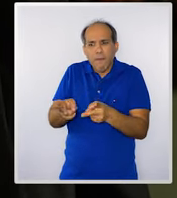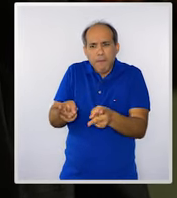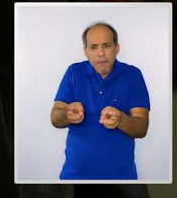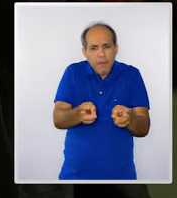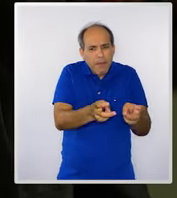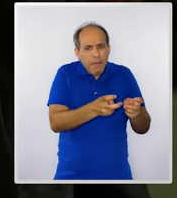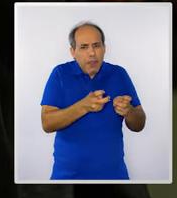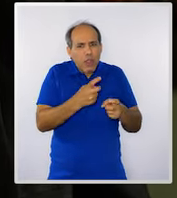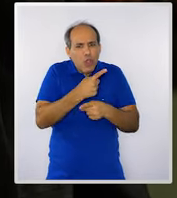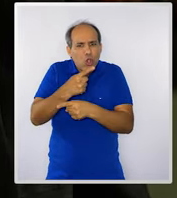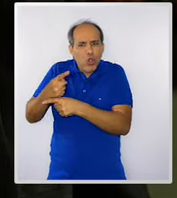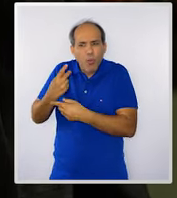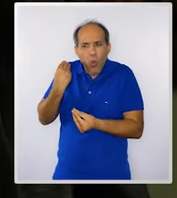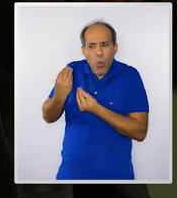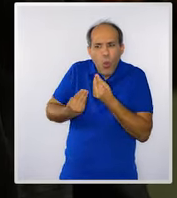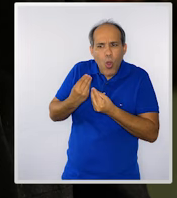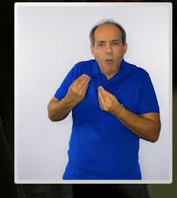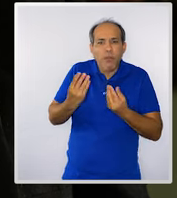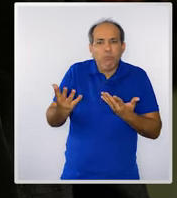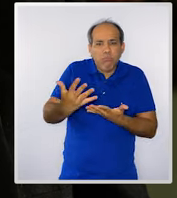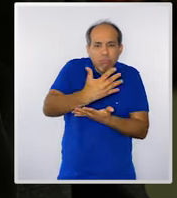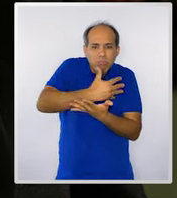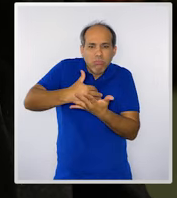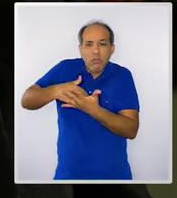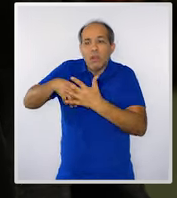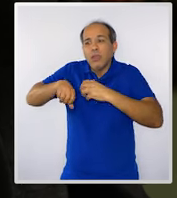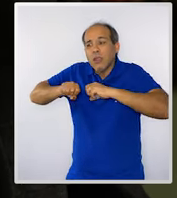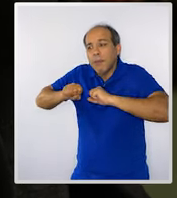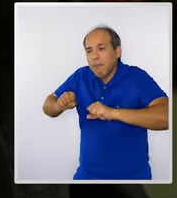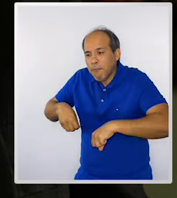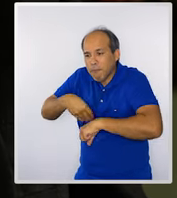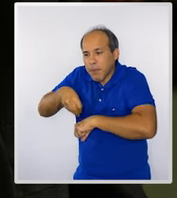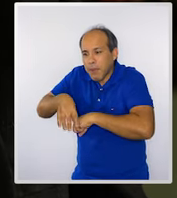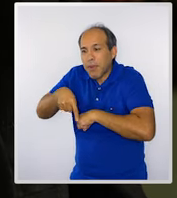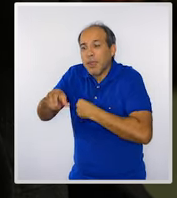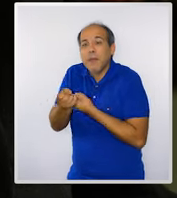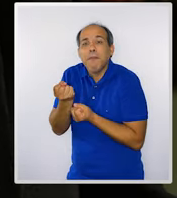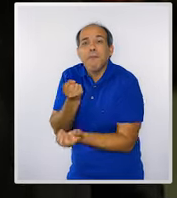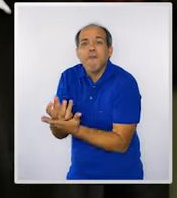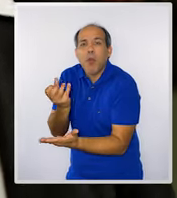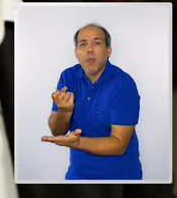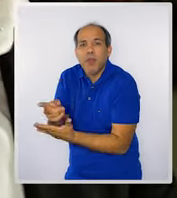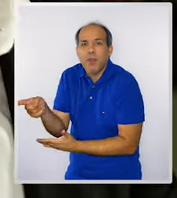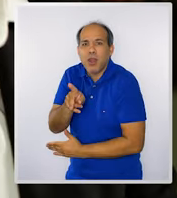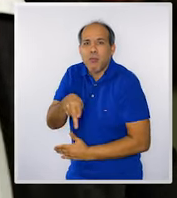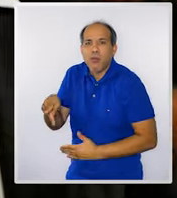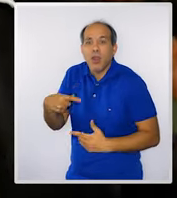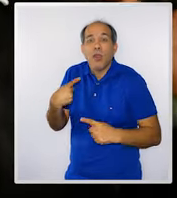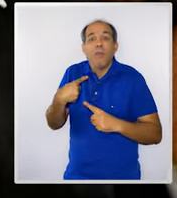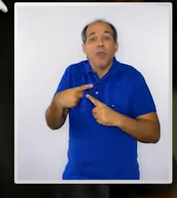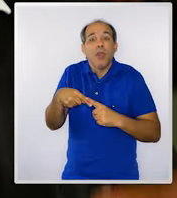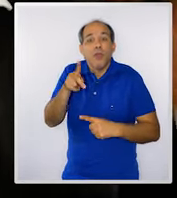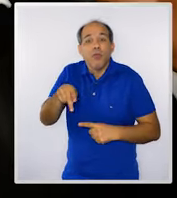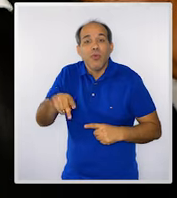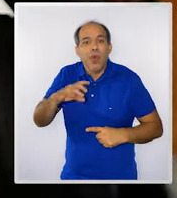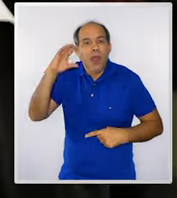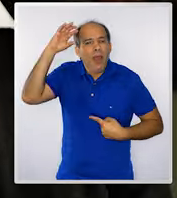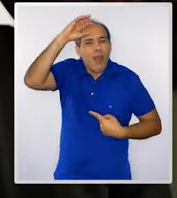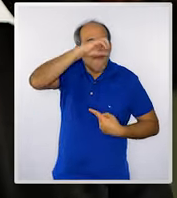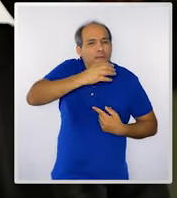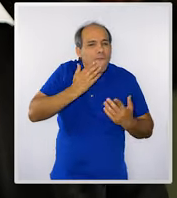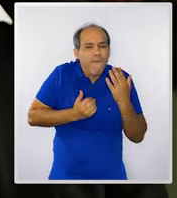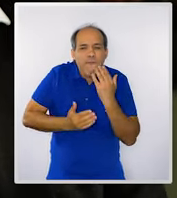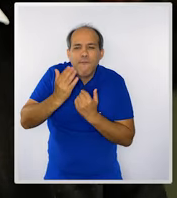a escola de formação de professores. Os professores pegam essa dificuldade e vão intensificar